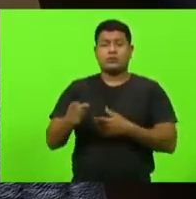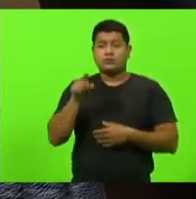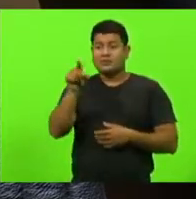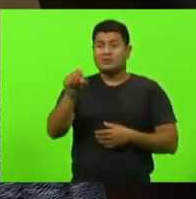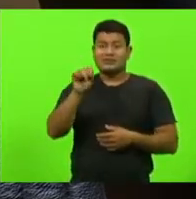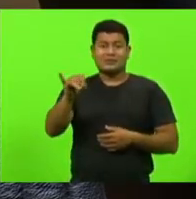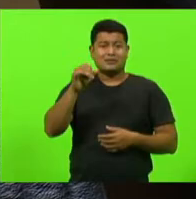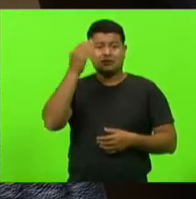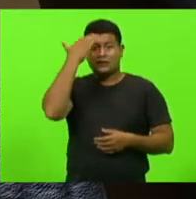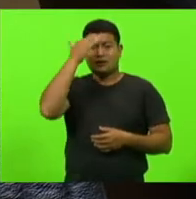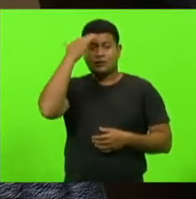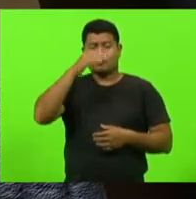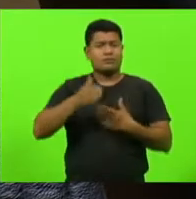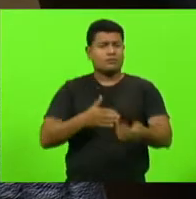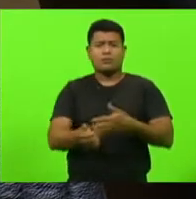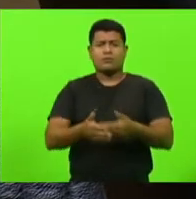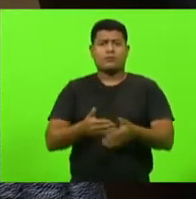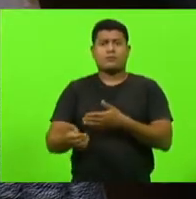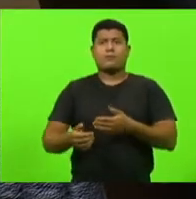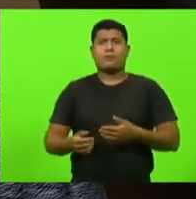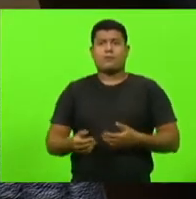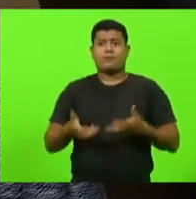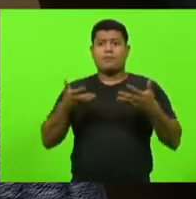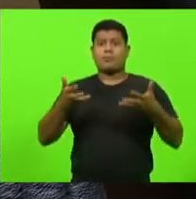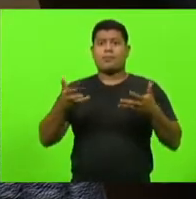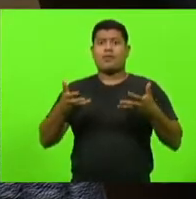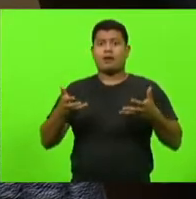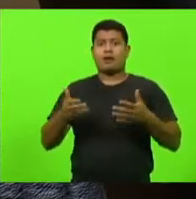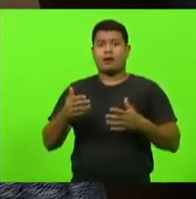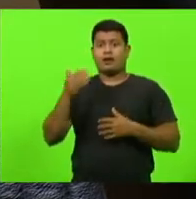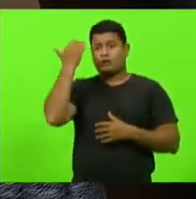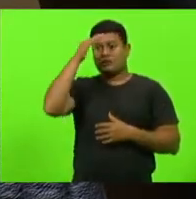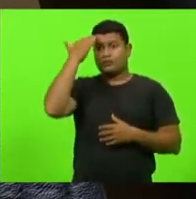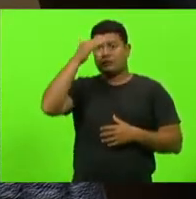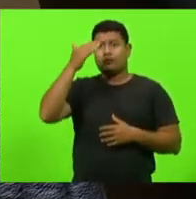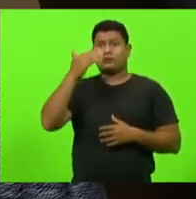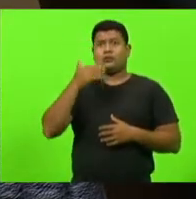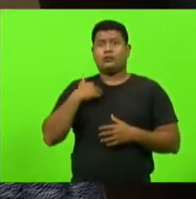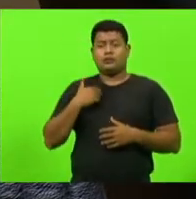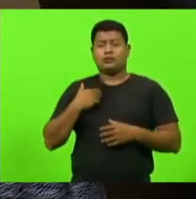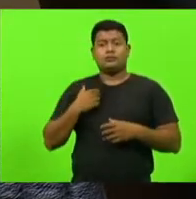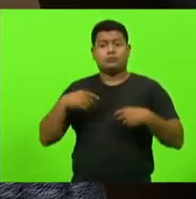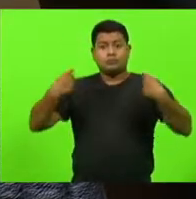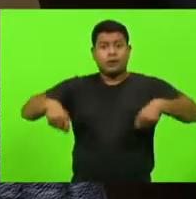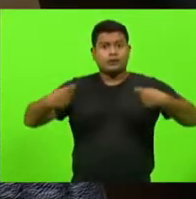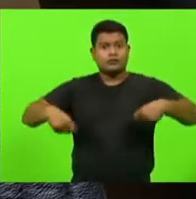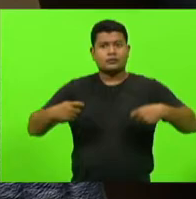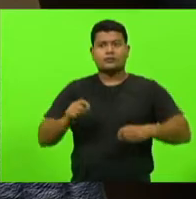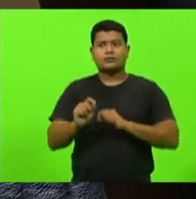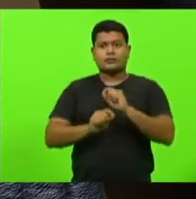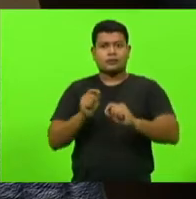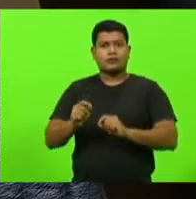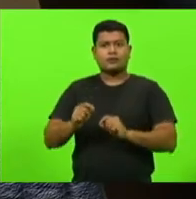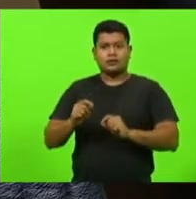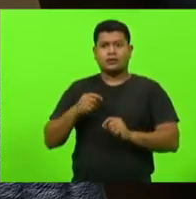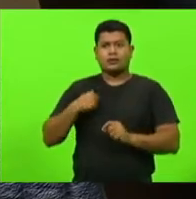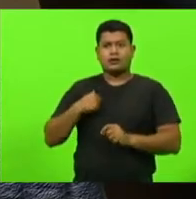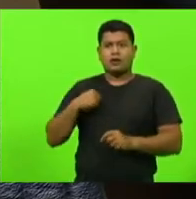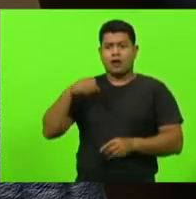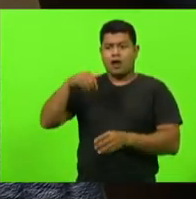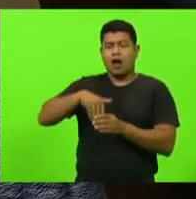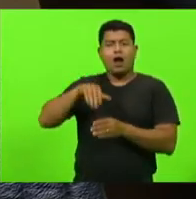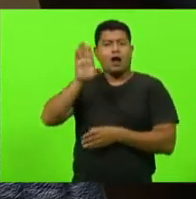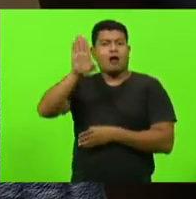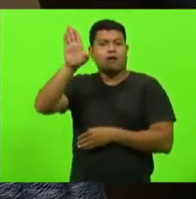importa, diretora, o que você entende. Se você quer entender alguma coisa, se candidata a governadora e vai fazer o que você entende. Até lá, você tem que seguir